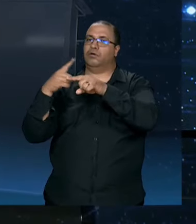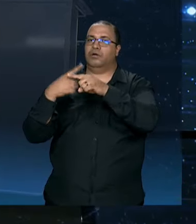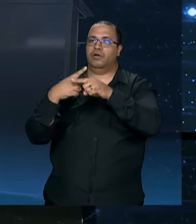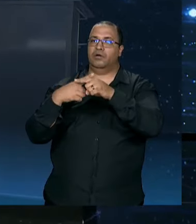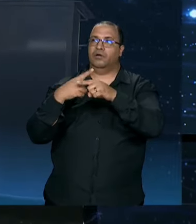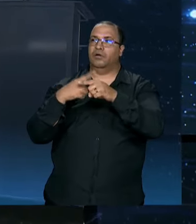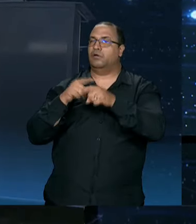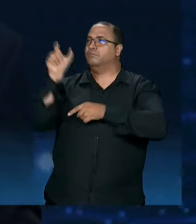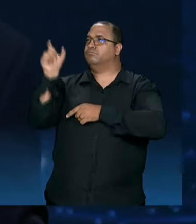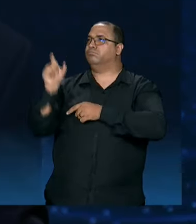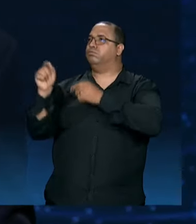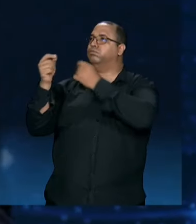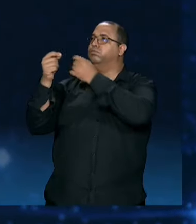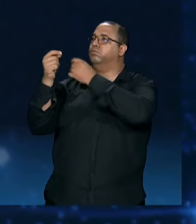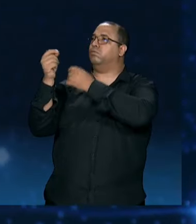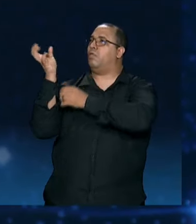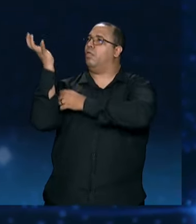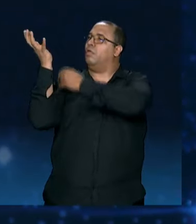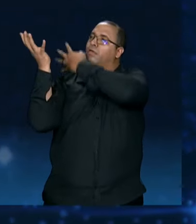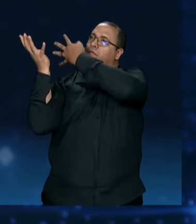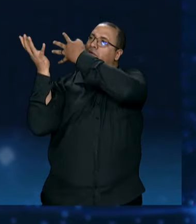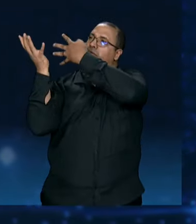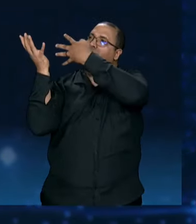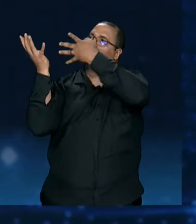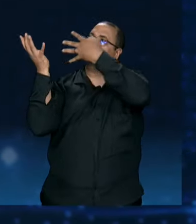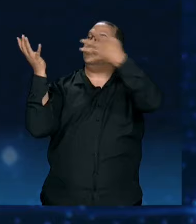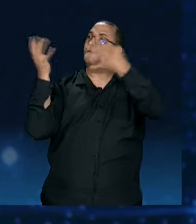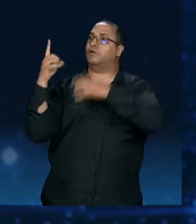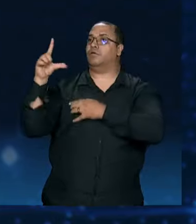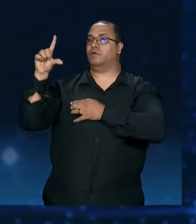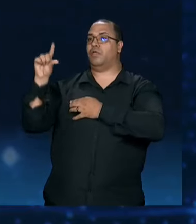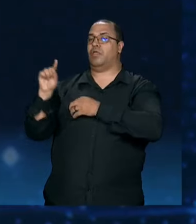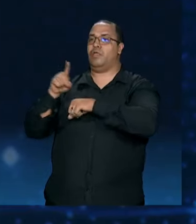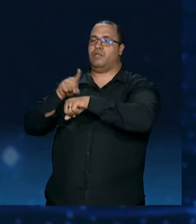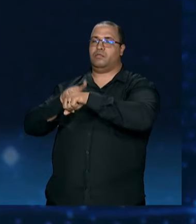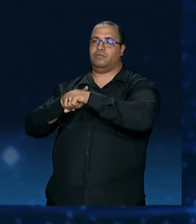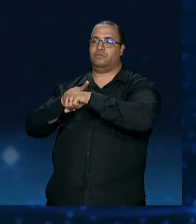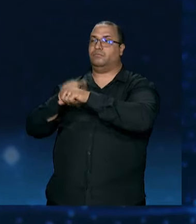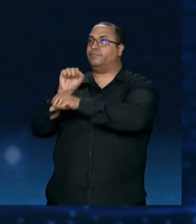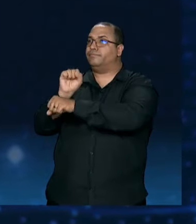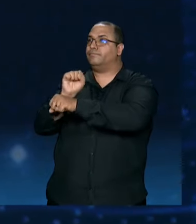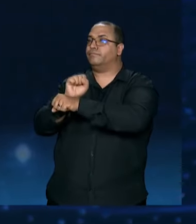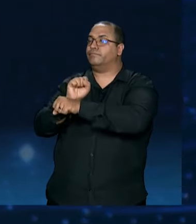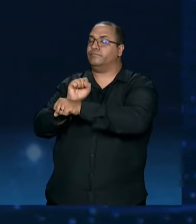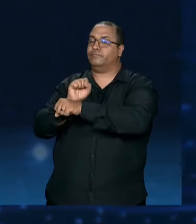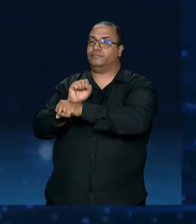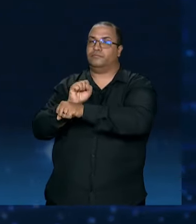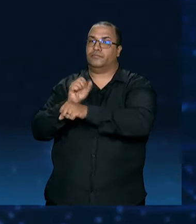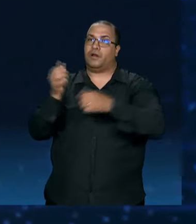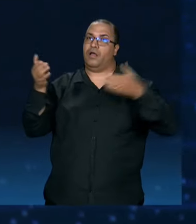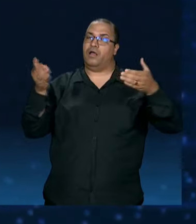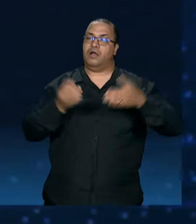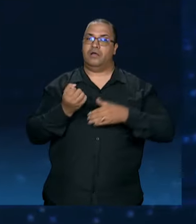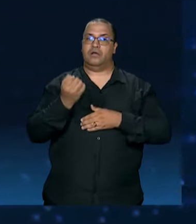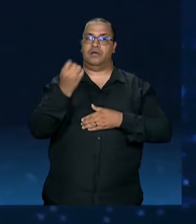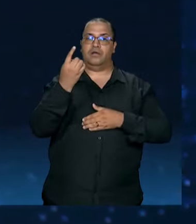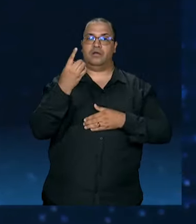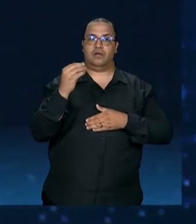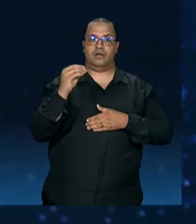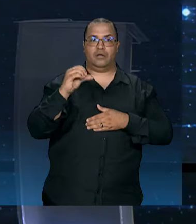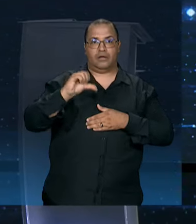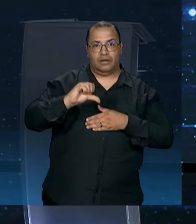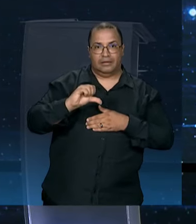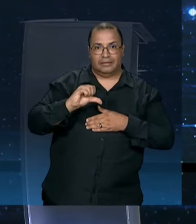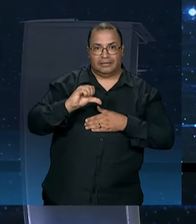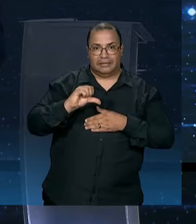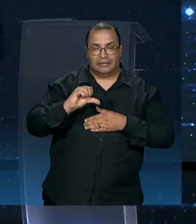estão encostadas lá com os fios. Nós diminuímos o tempo de espera. Hoje tem 109 árvores